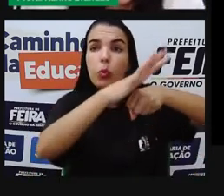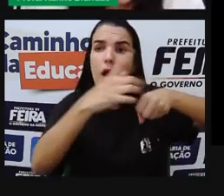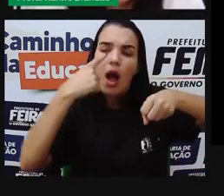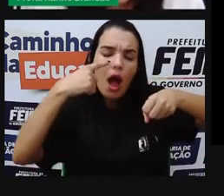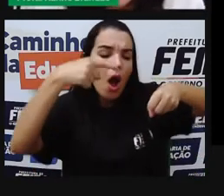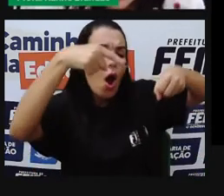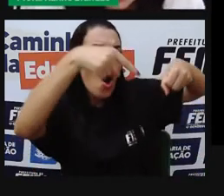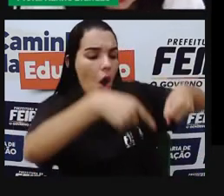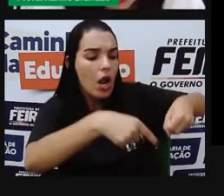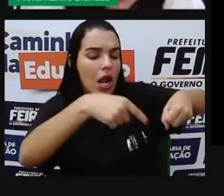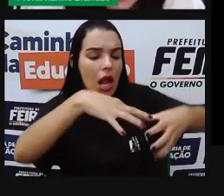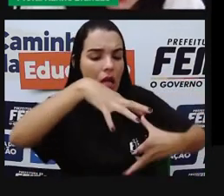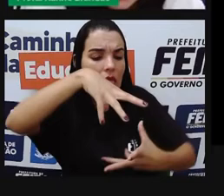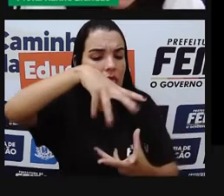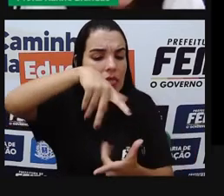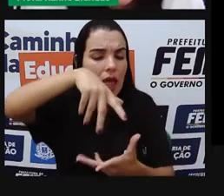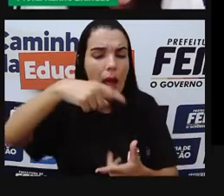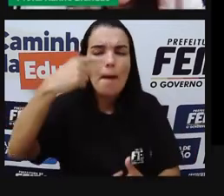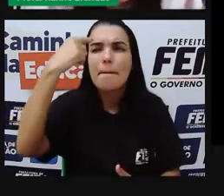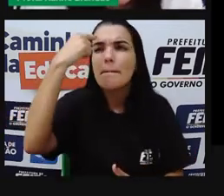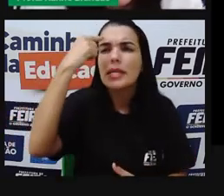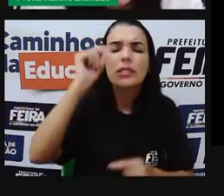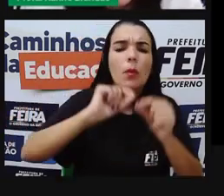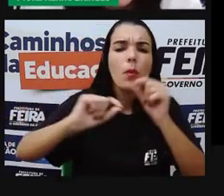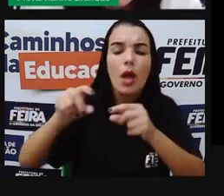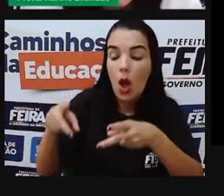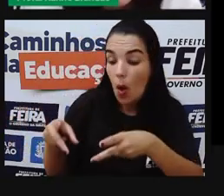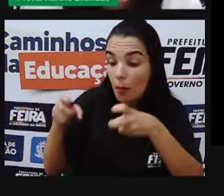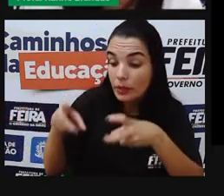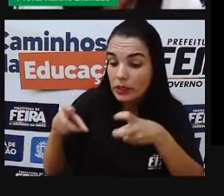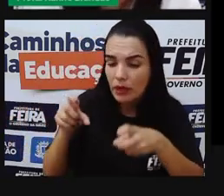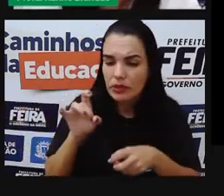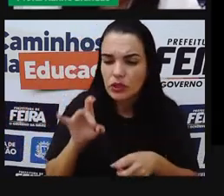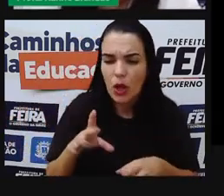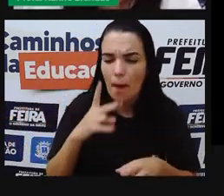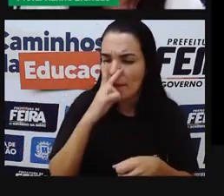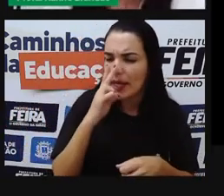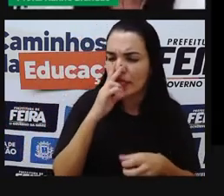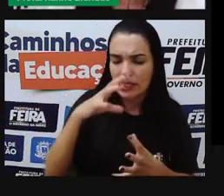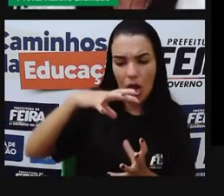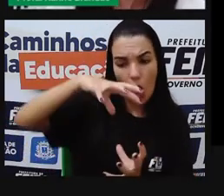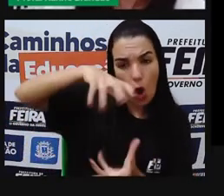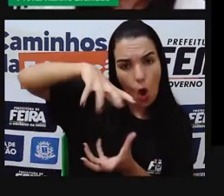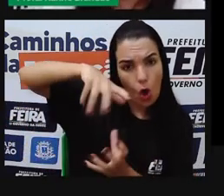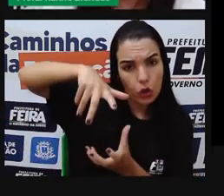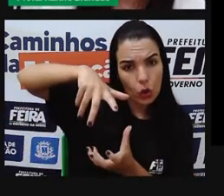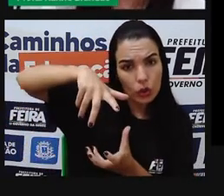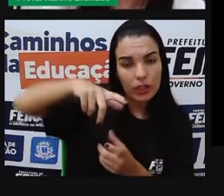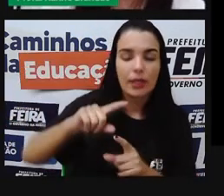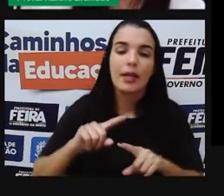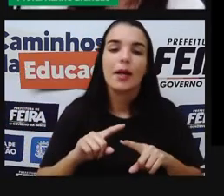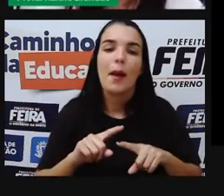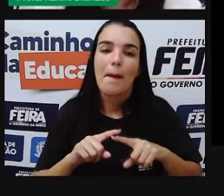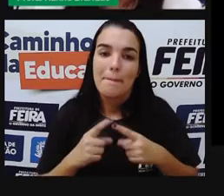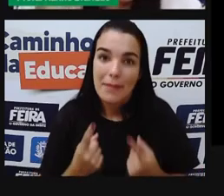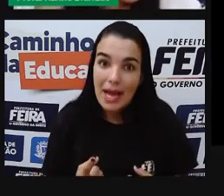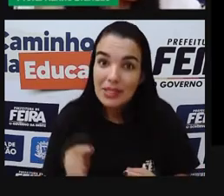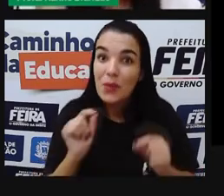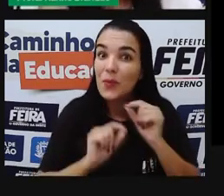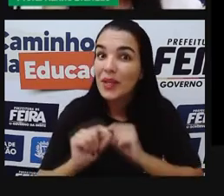planeta Terra, o a gente observa? Por que ela parece ser esférica? Porque nós temos uma atmosfera. E a